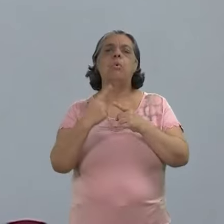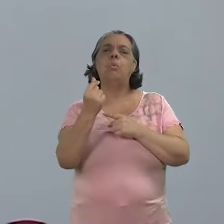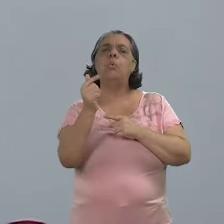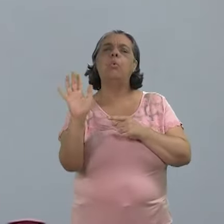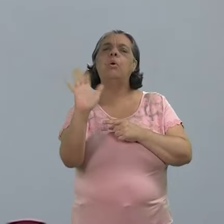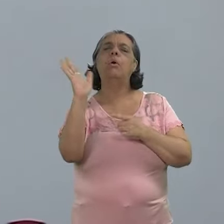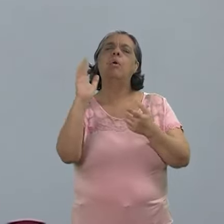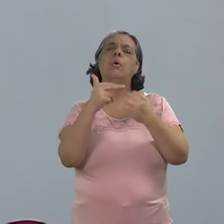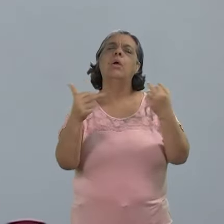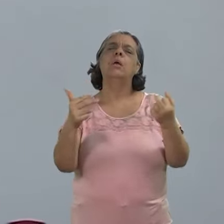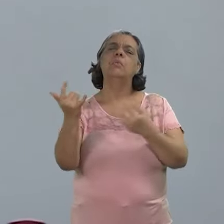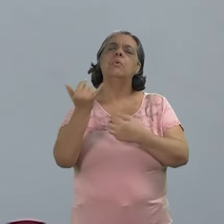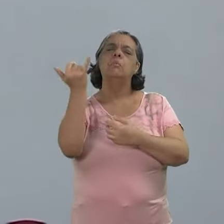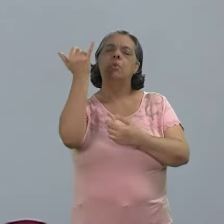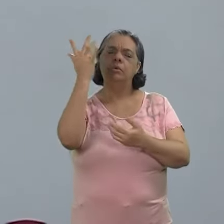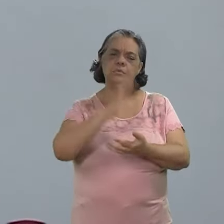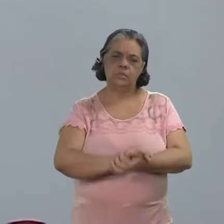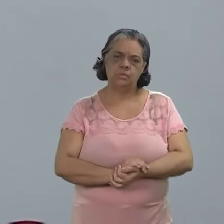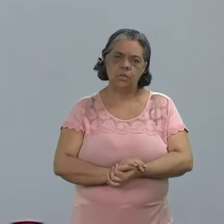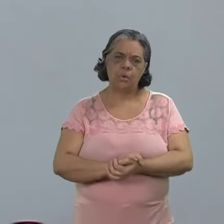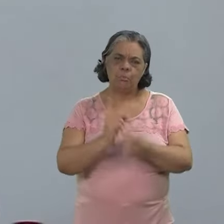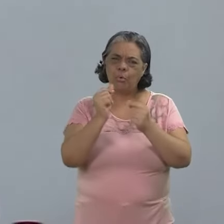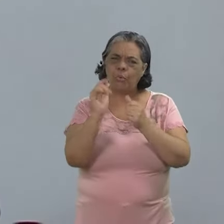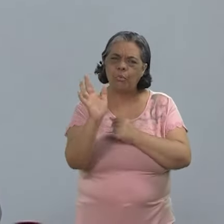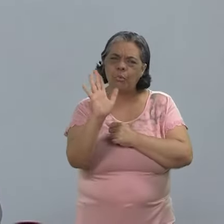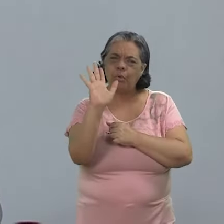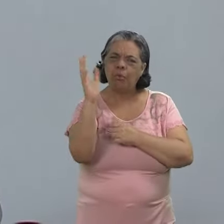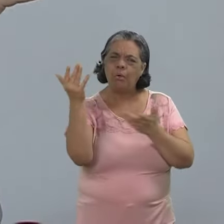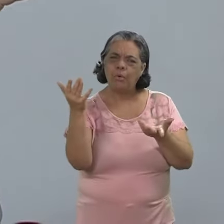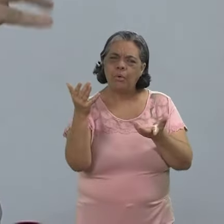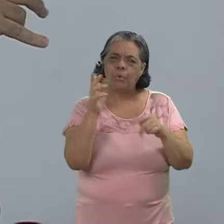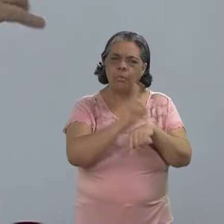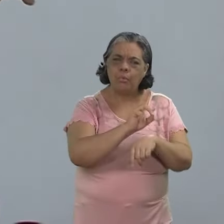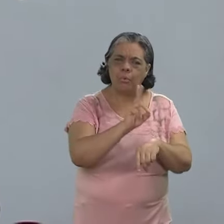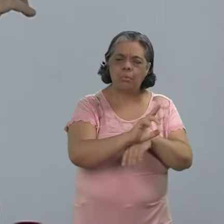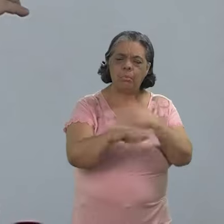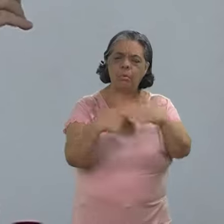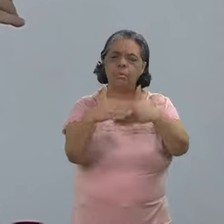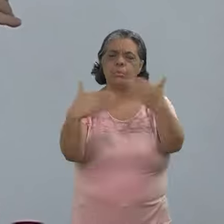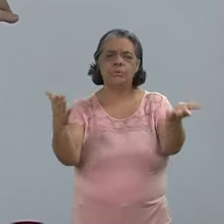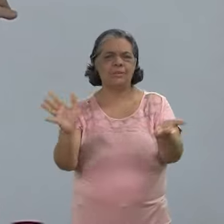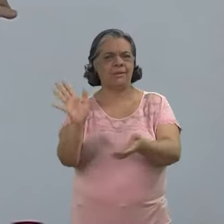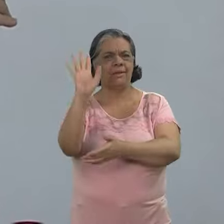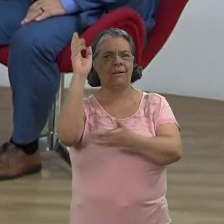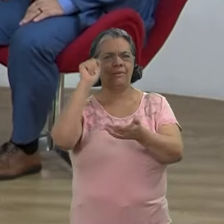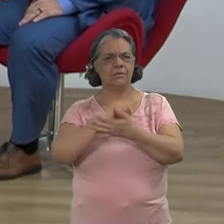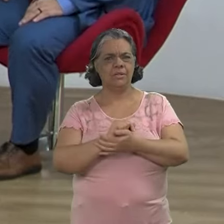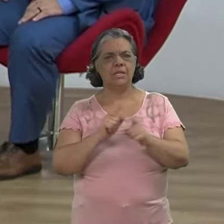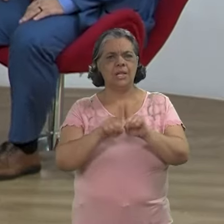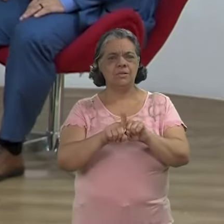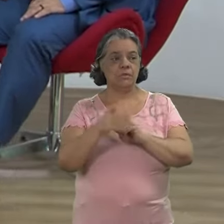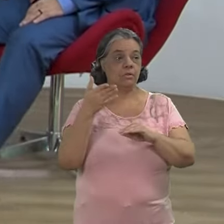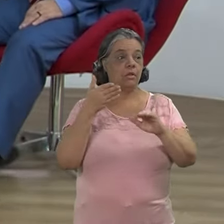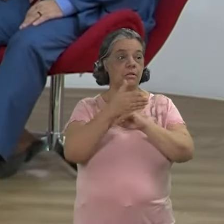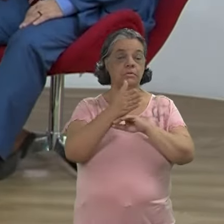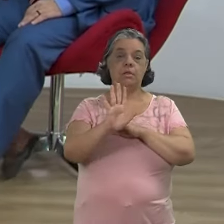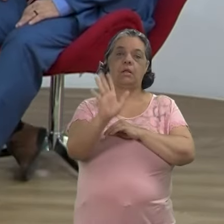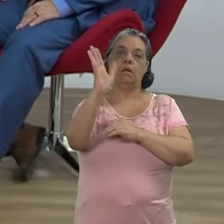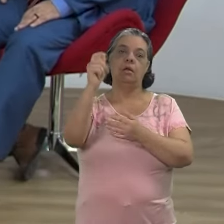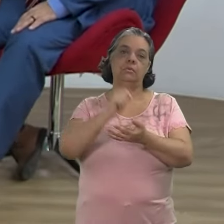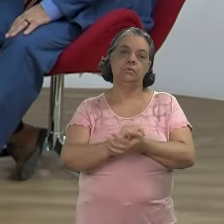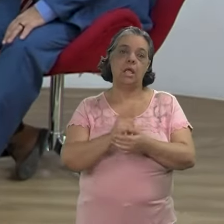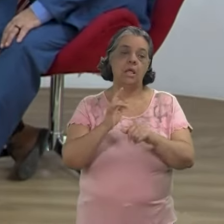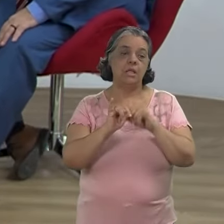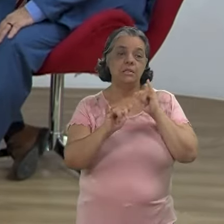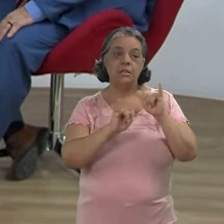E por que custa caro é uma coisa tão essencial, né? Porque custa caro preservar custa caro produzir e às vezes custa caro acessar, né?